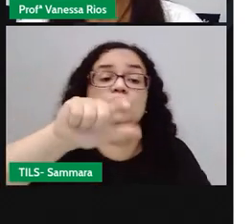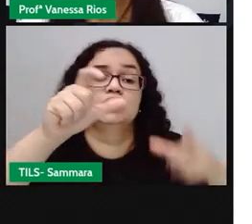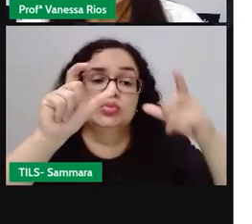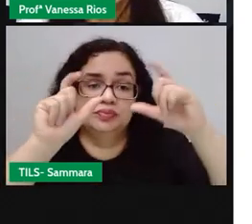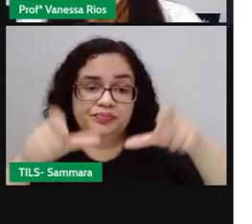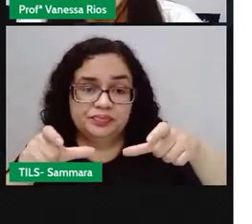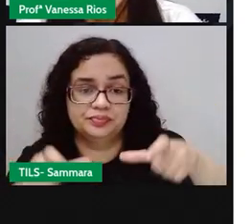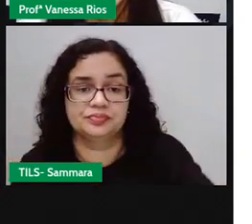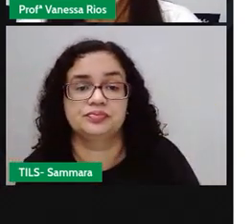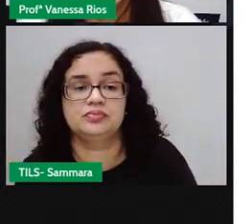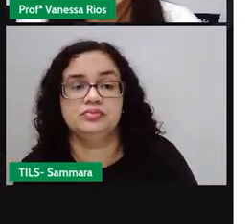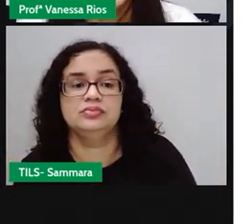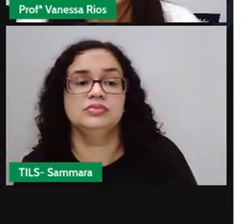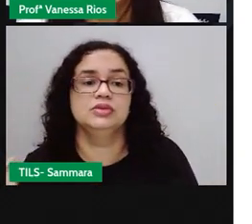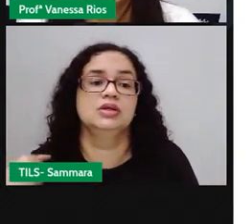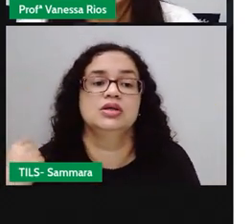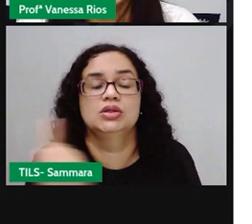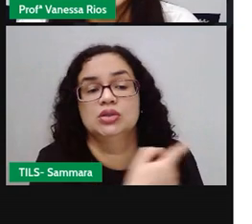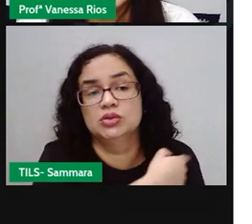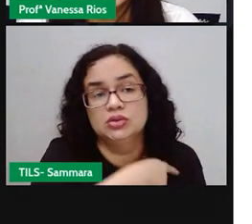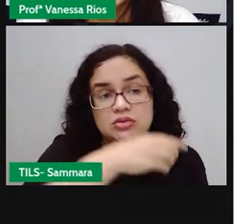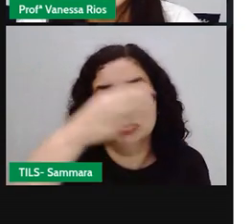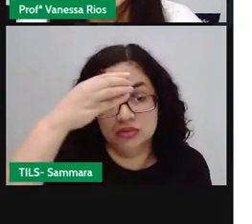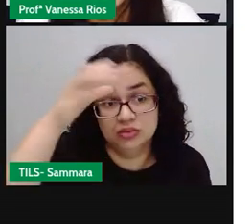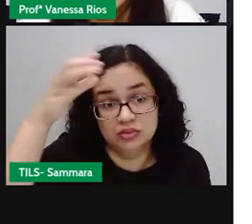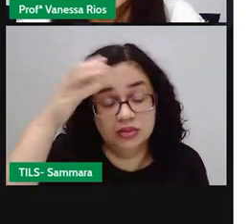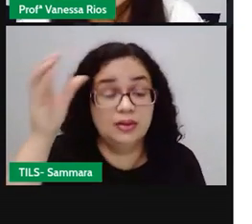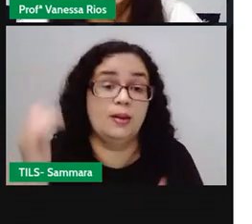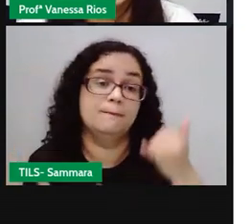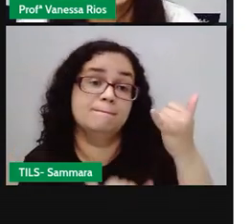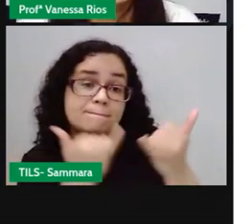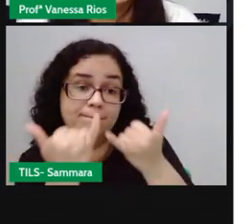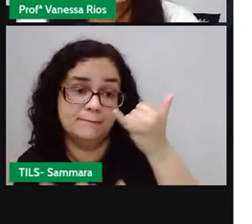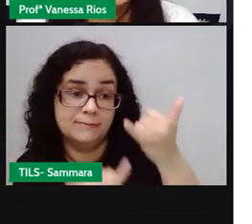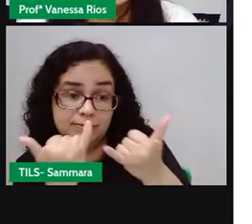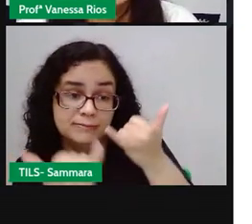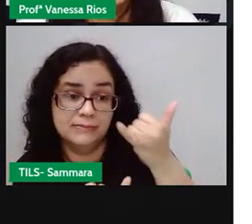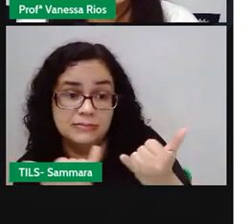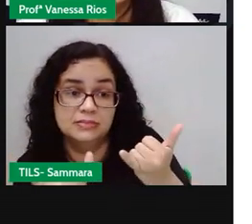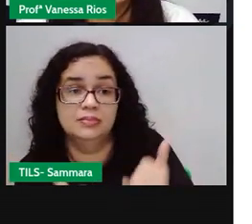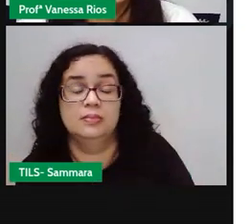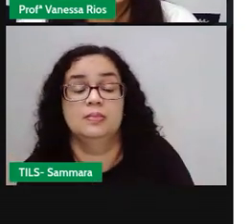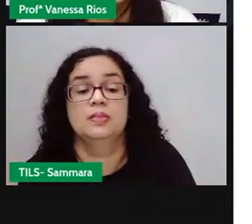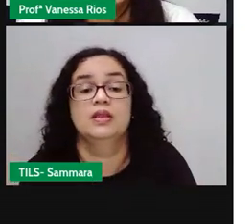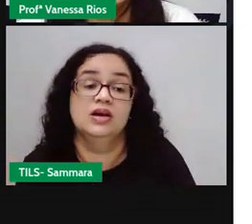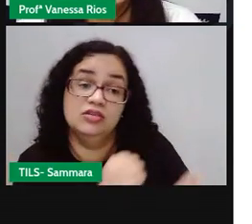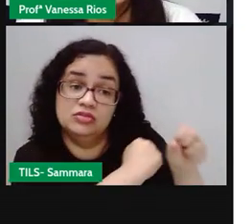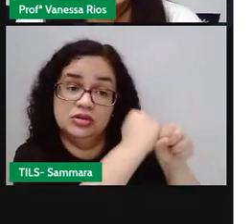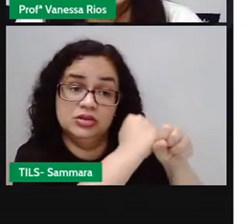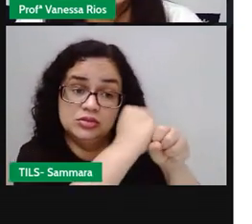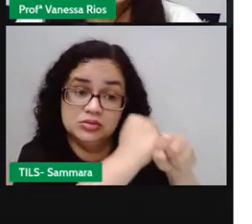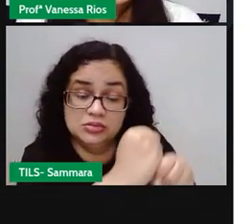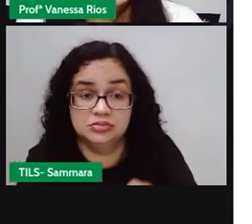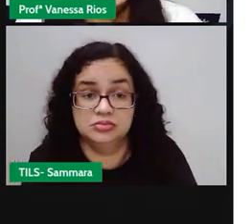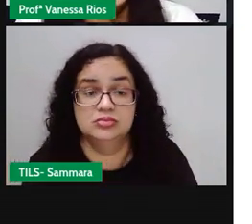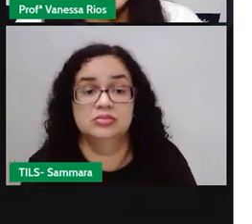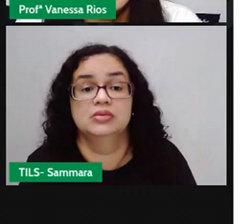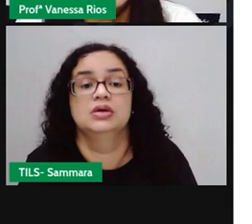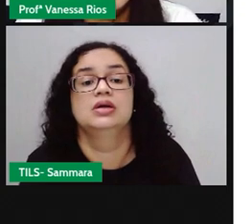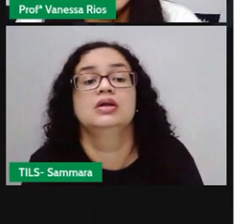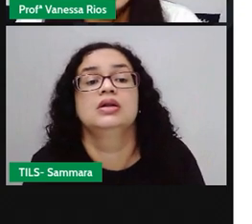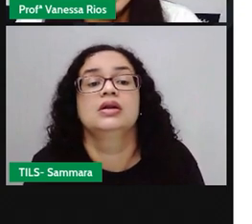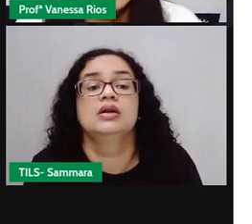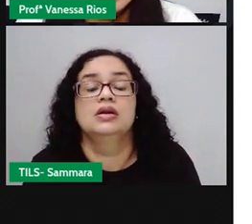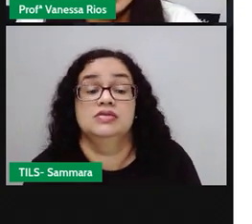integrando a nossa cultura. Então, uma brincadeira que surgiu aí há centenas de anos. E consiste em